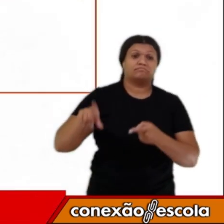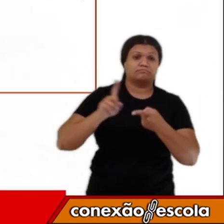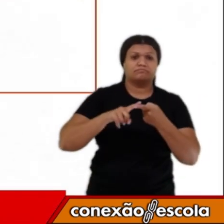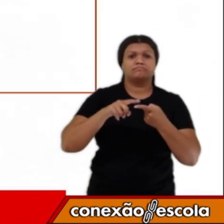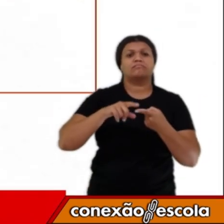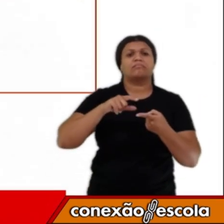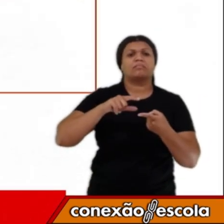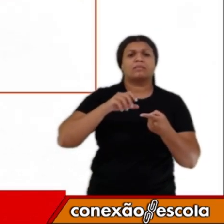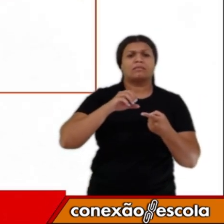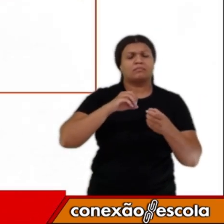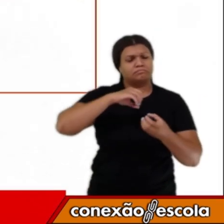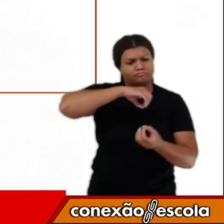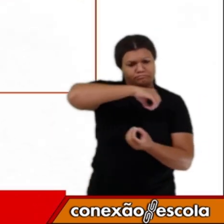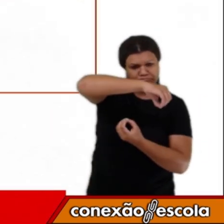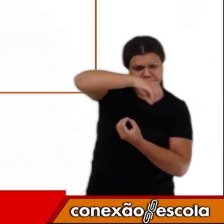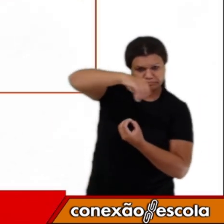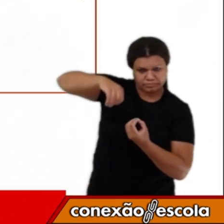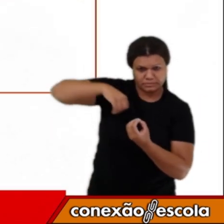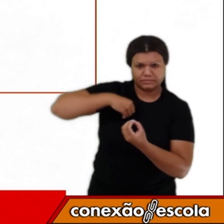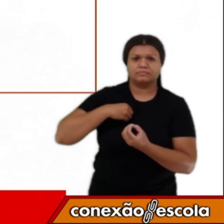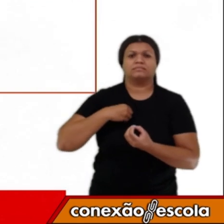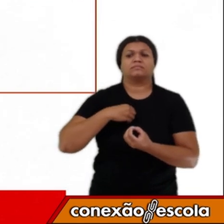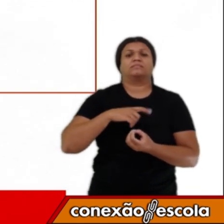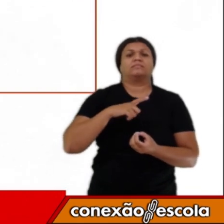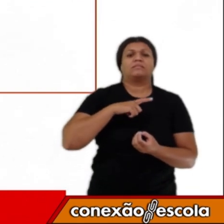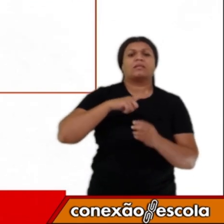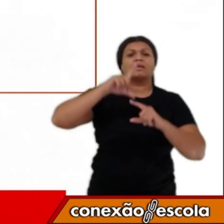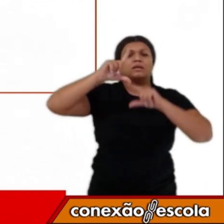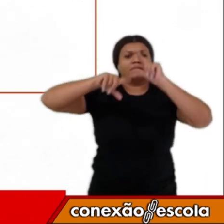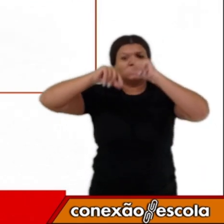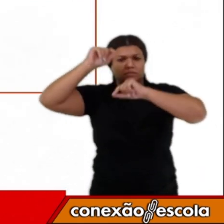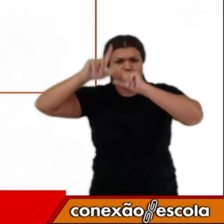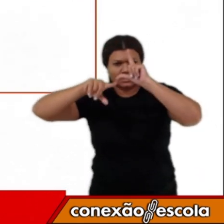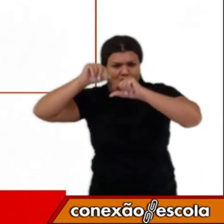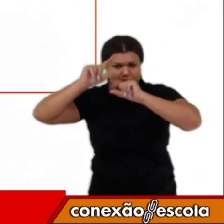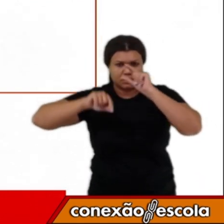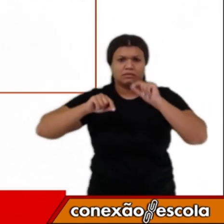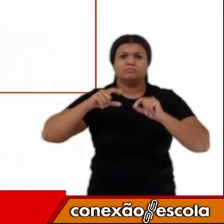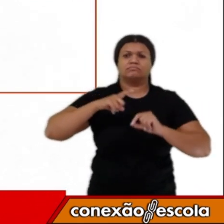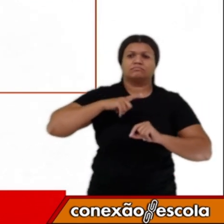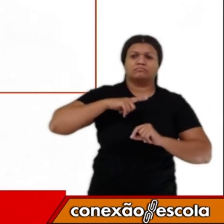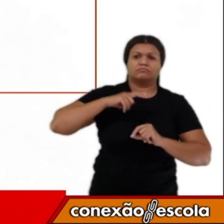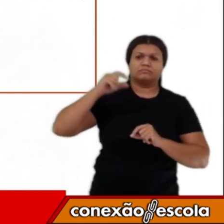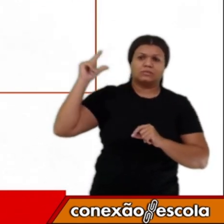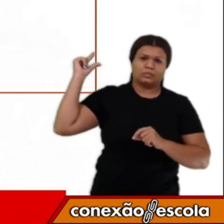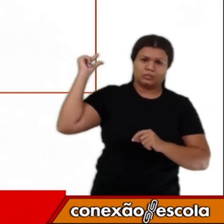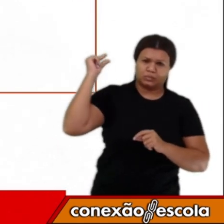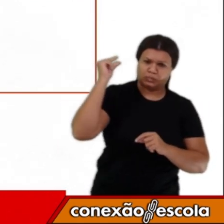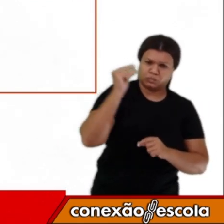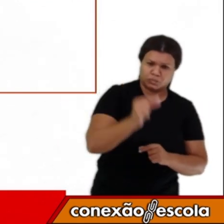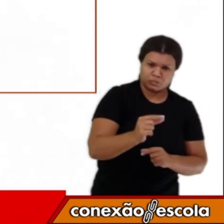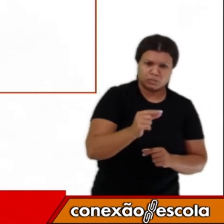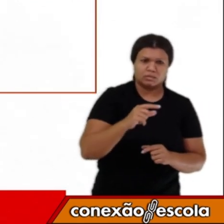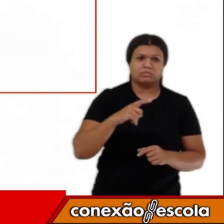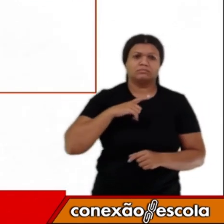planetas, estrelas, asteroides, satélites,